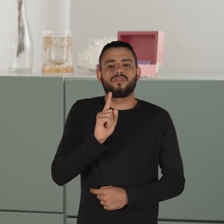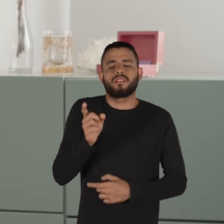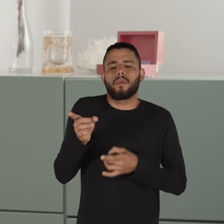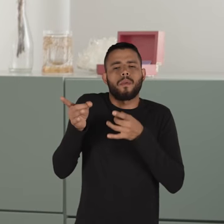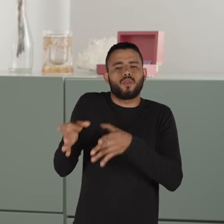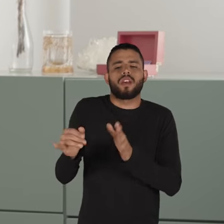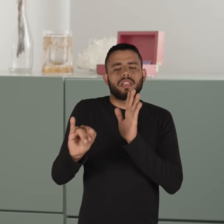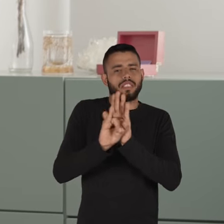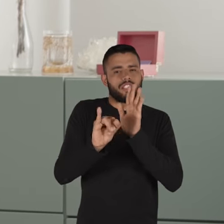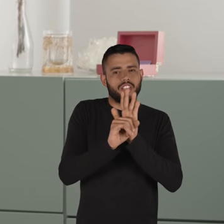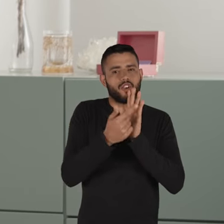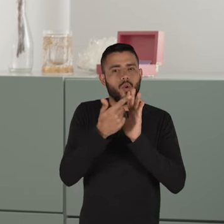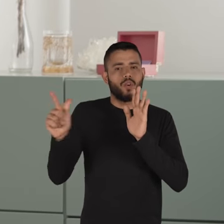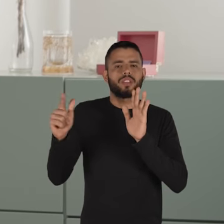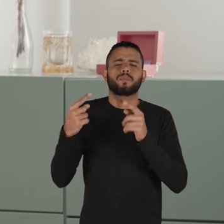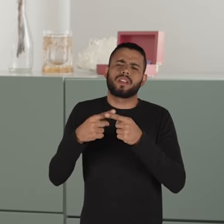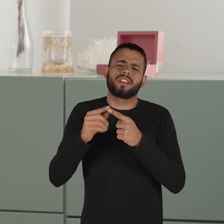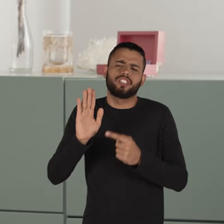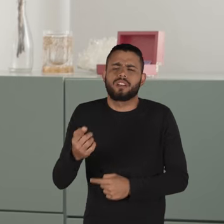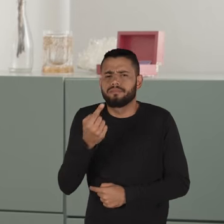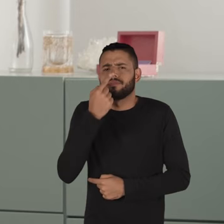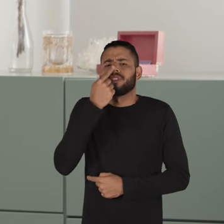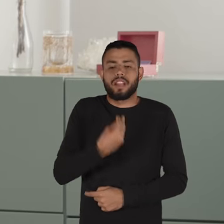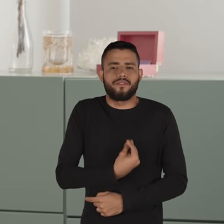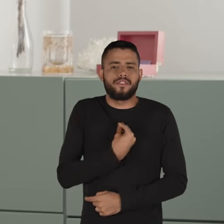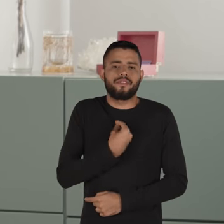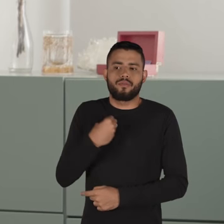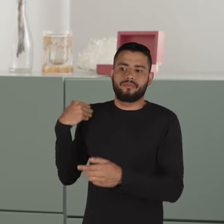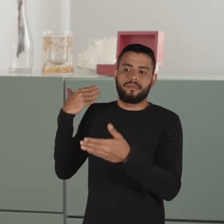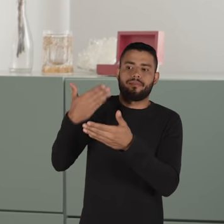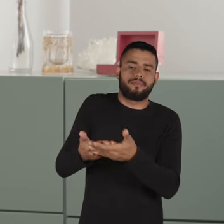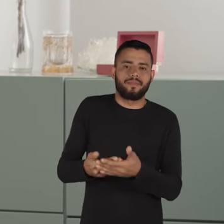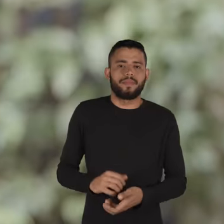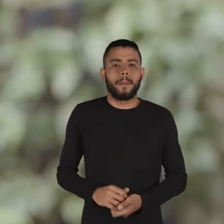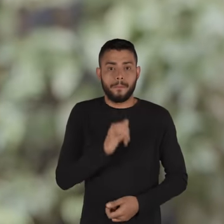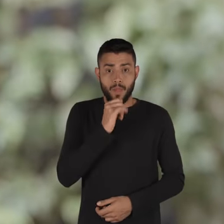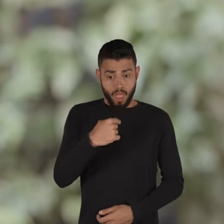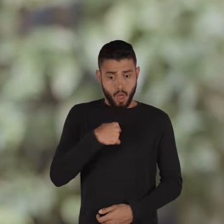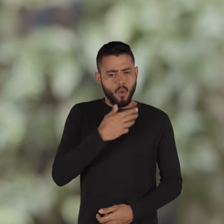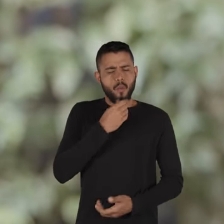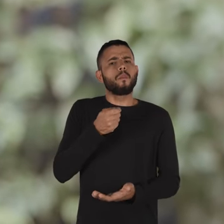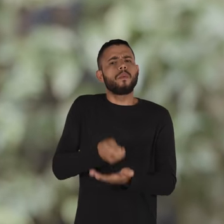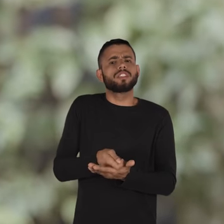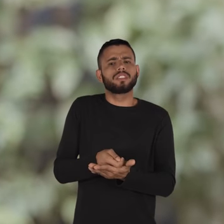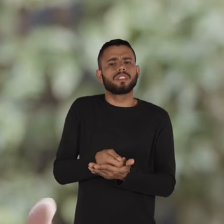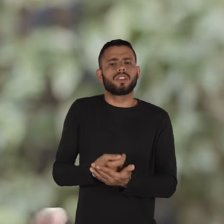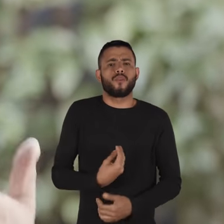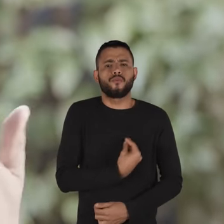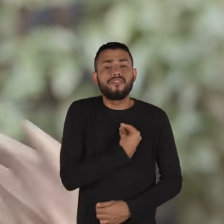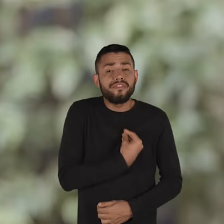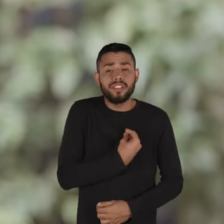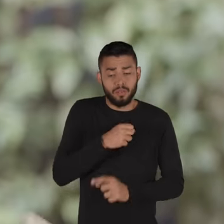abandonar aquela outra identidade que ele tem muita familiaridade que ele viveu até aquele momento eu sou machista Ismael